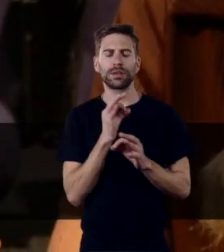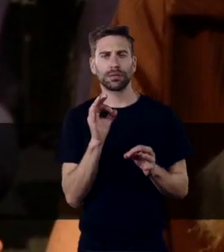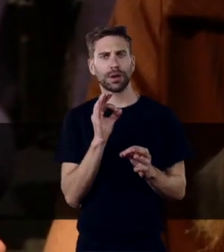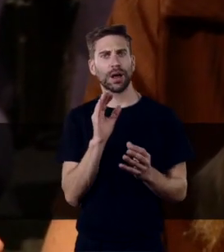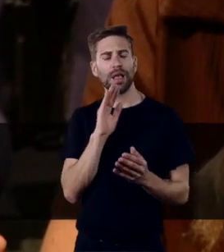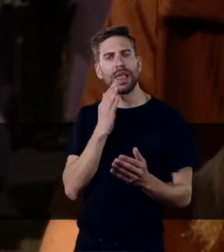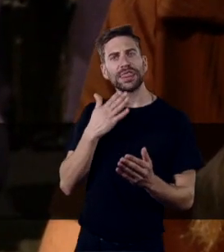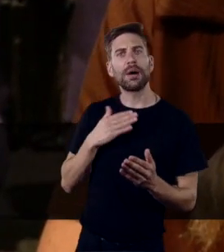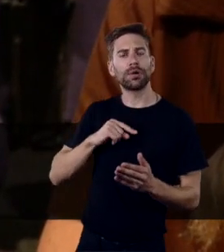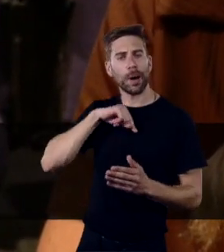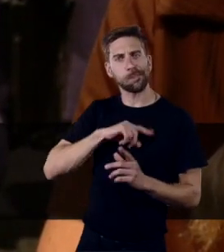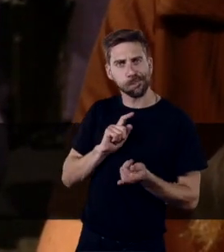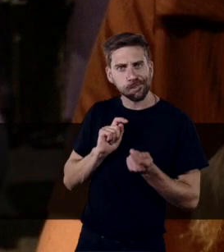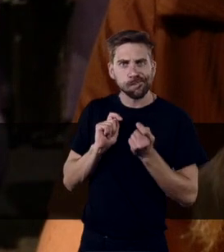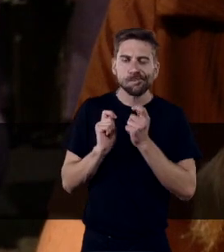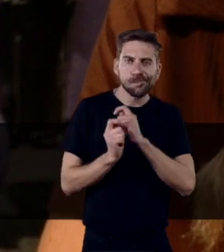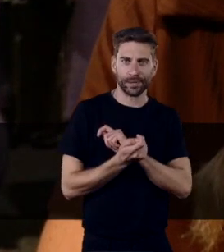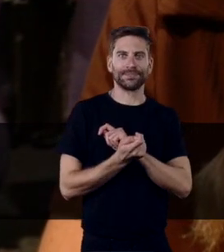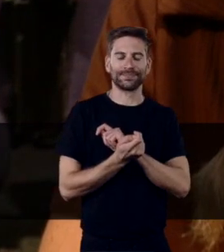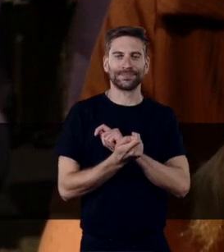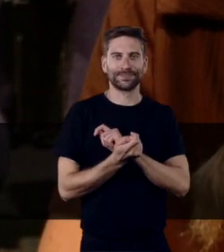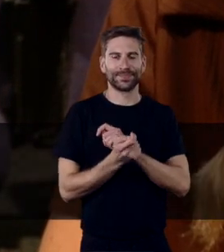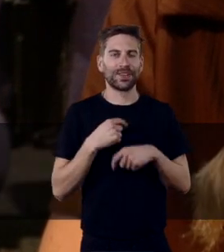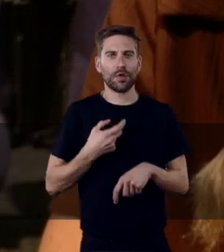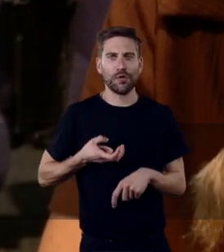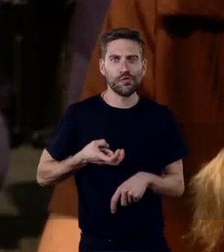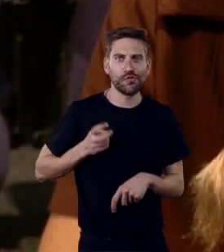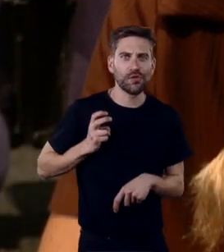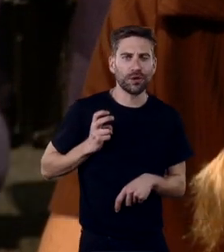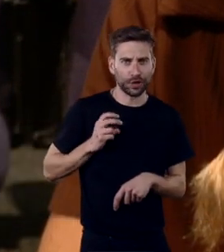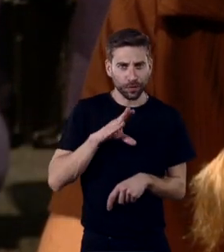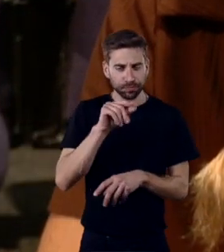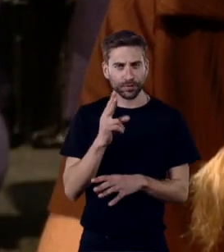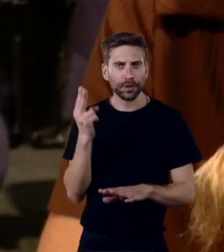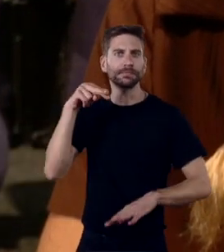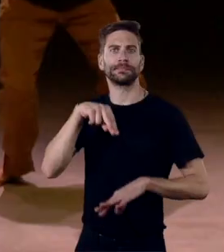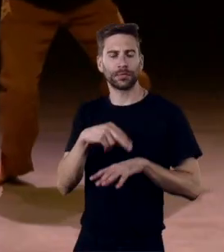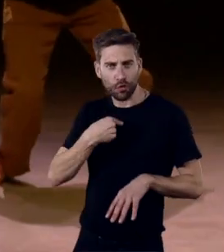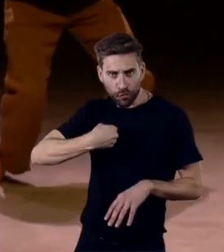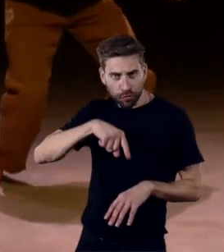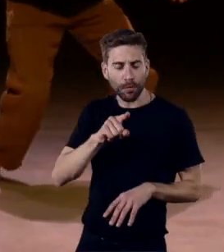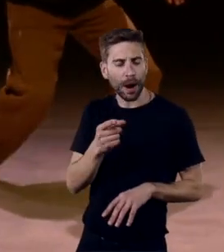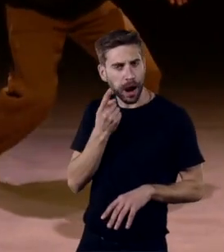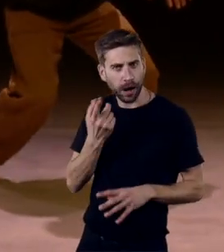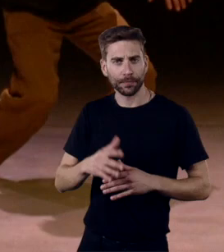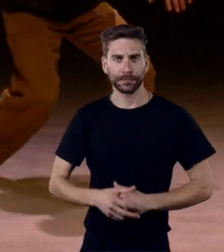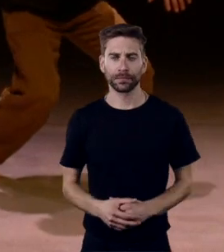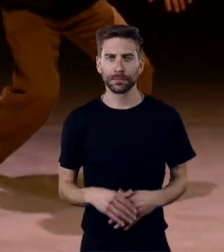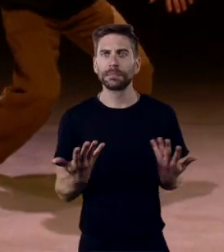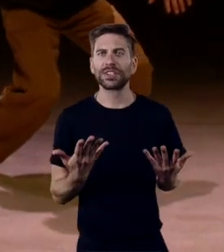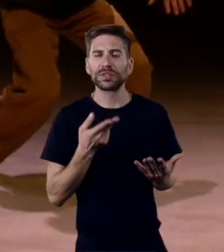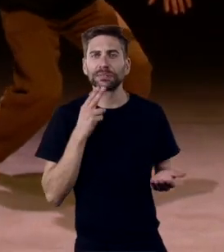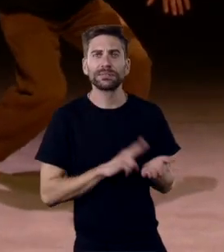de transformação. Teres a coragem de te colocar nesse lugar vulnerável, frágil. Mas, ao final,